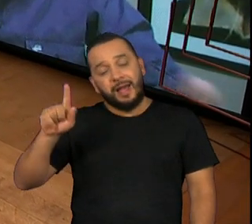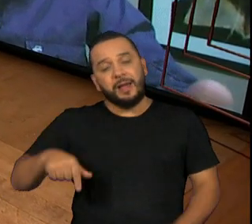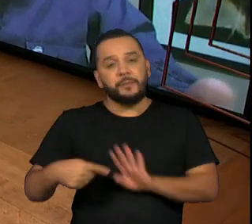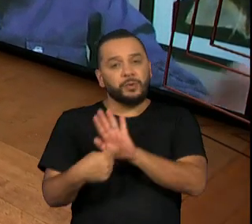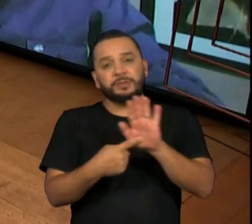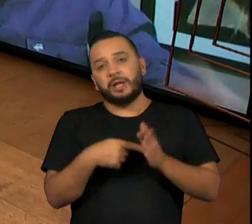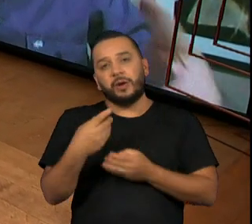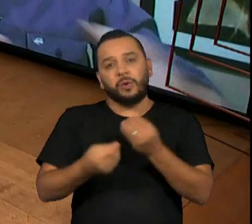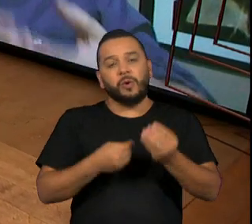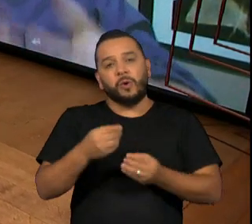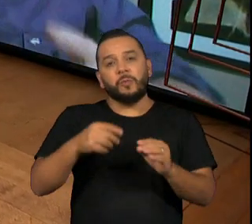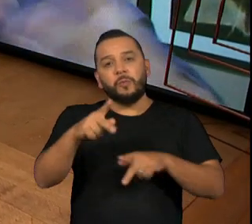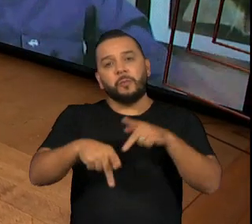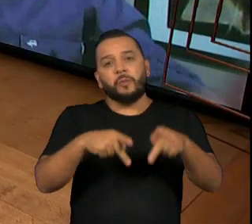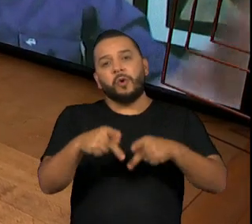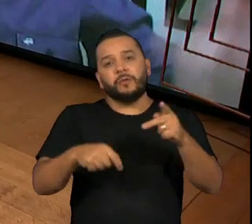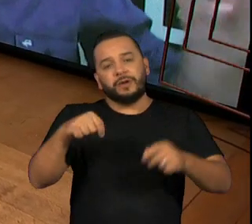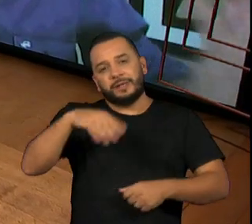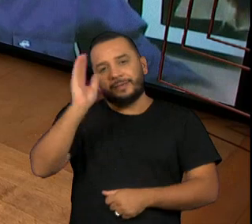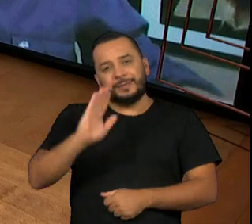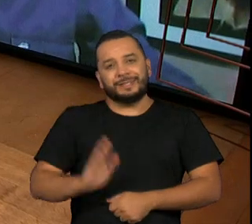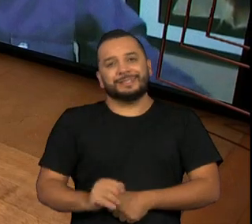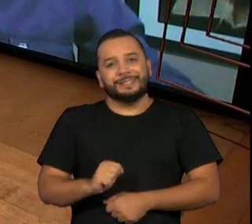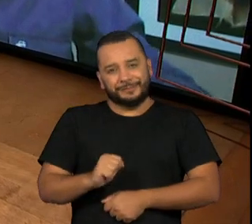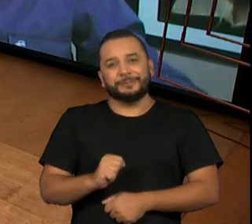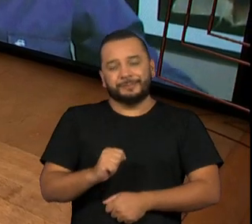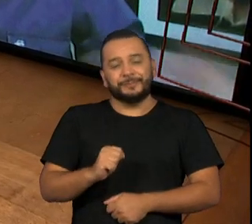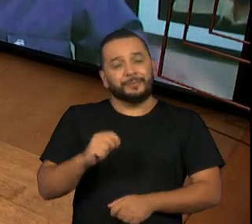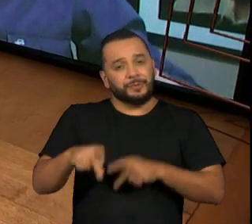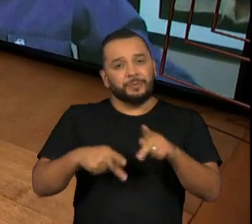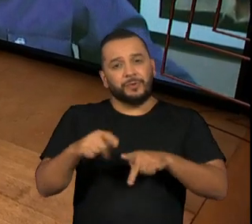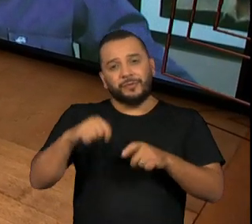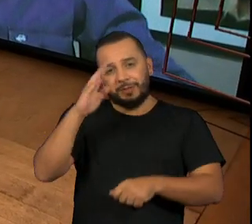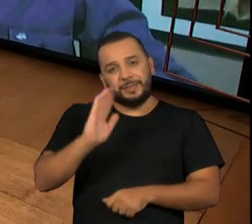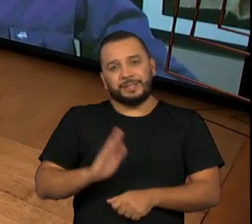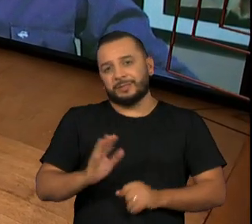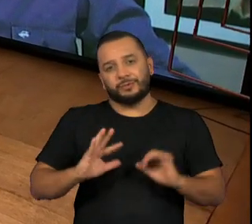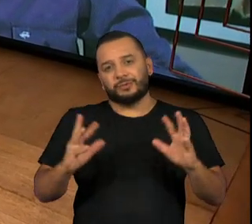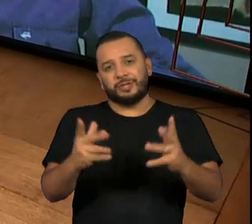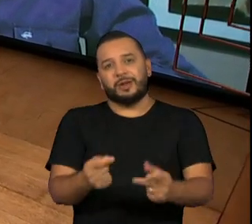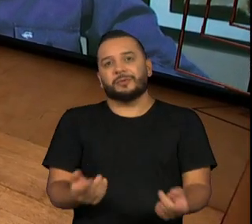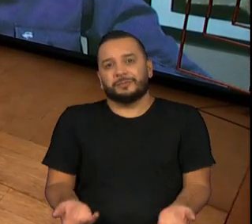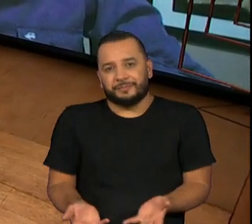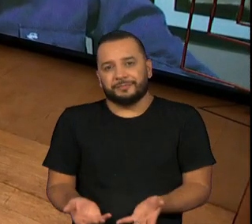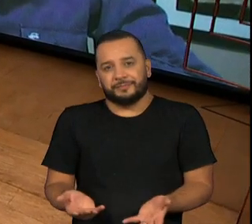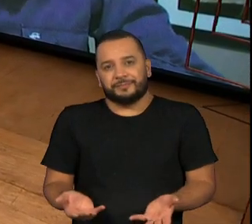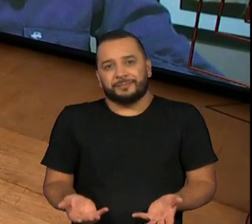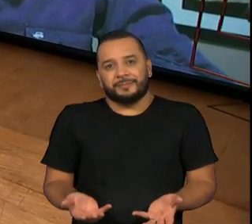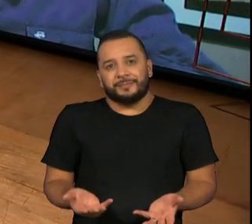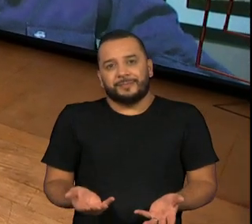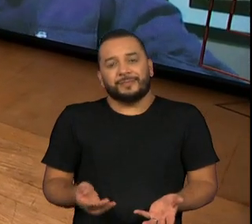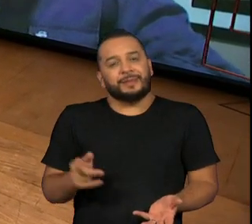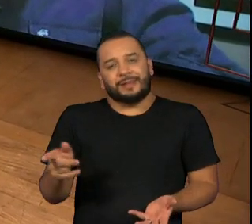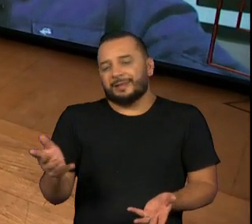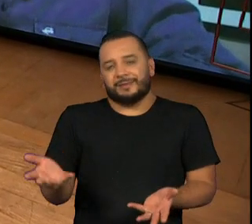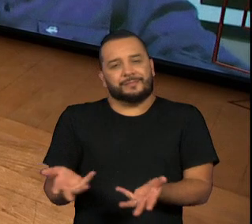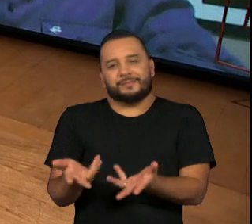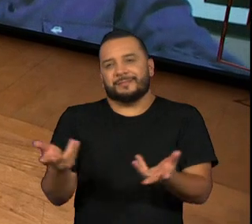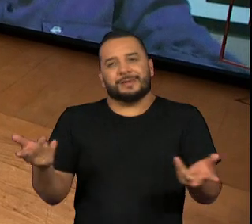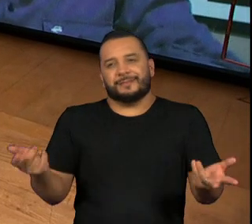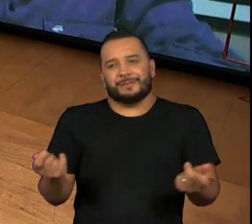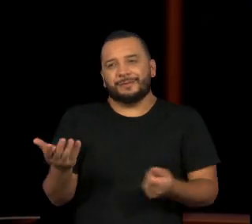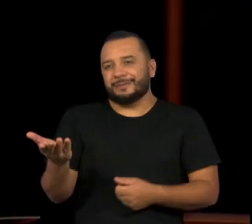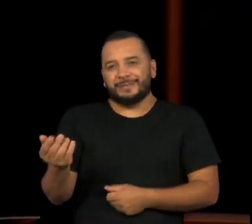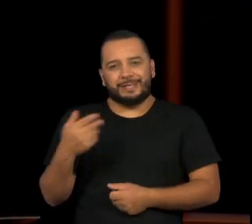homem brasileiro, o homem, mulher, o povo brasileiro no palco. E isso foi brilhante, várias